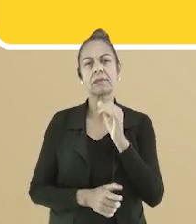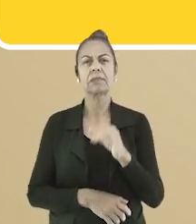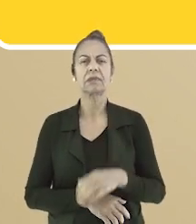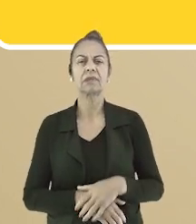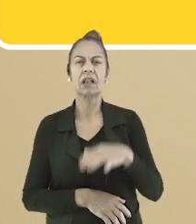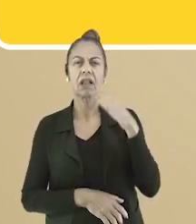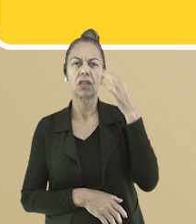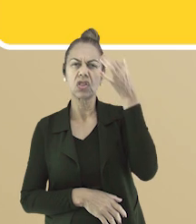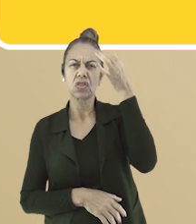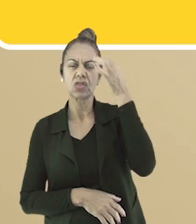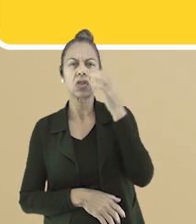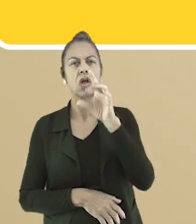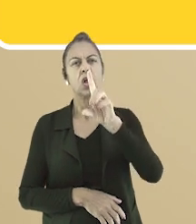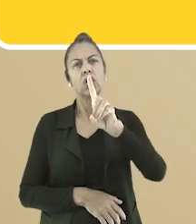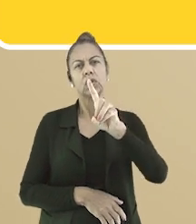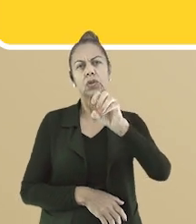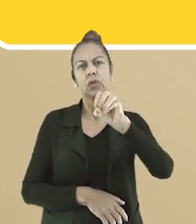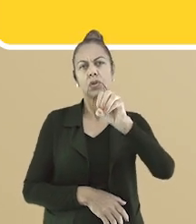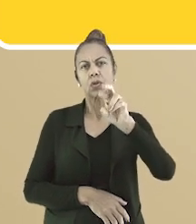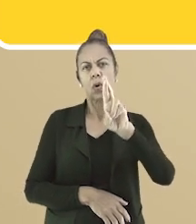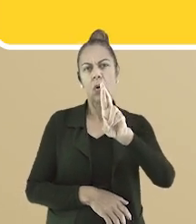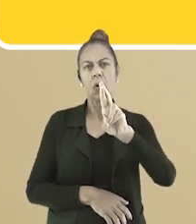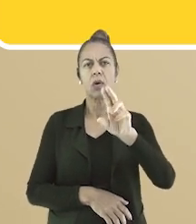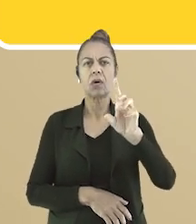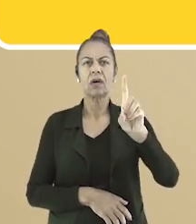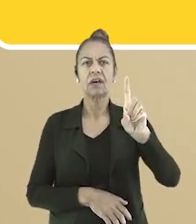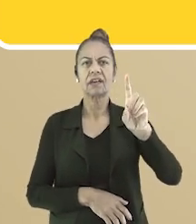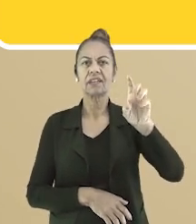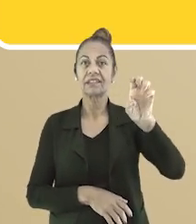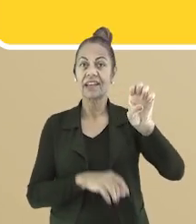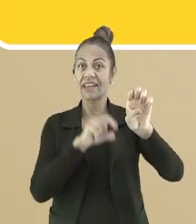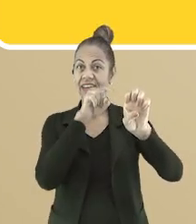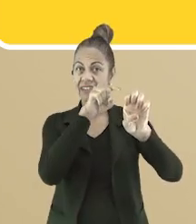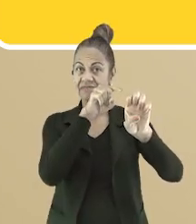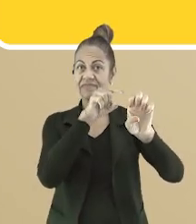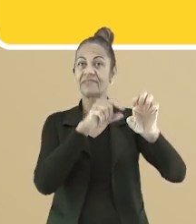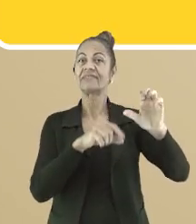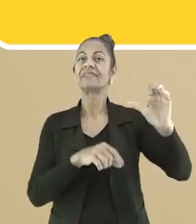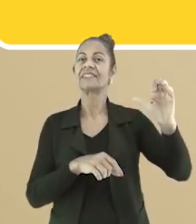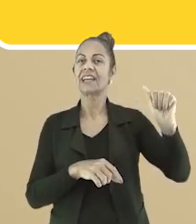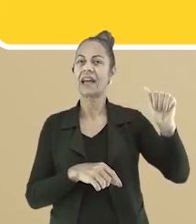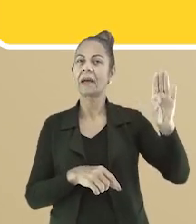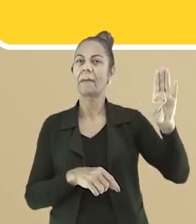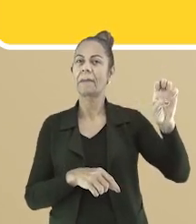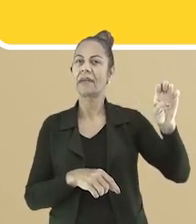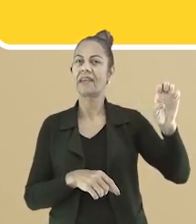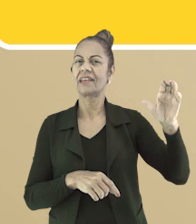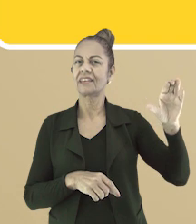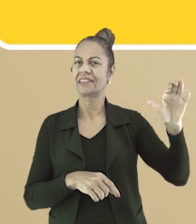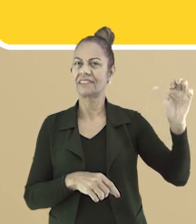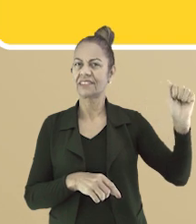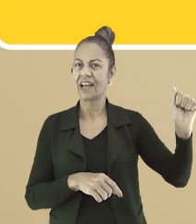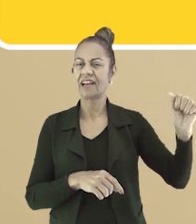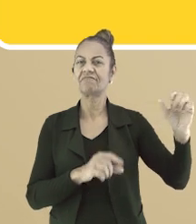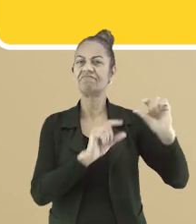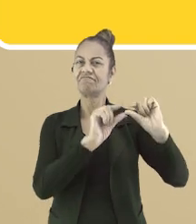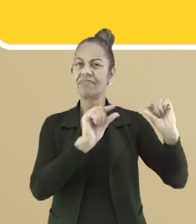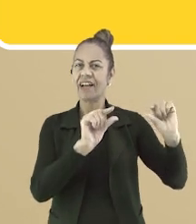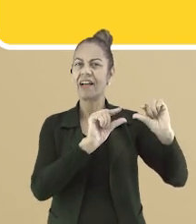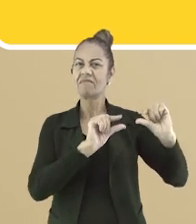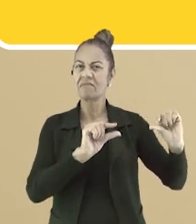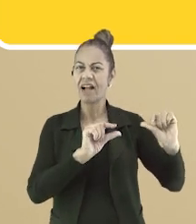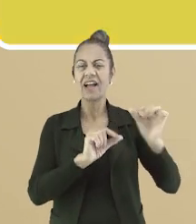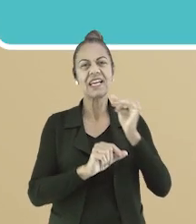alguns exemplos. Dor de cabeça. Entrar em casa. Pão com